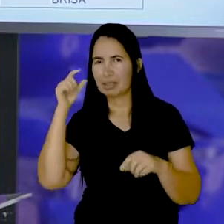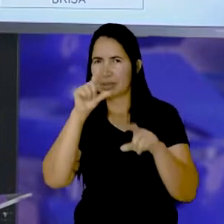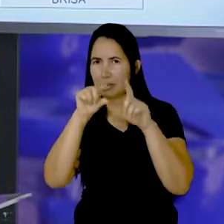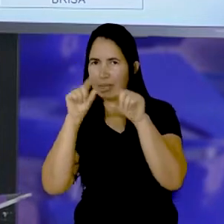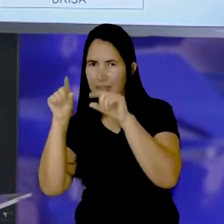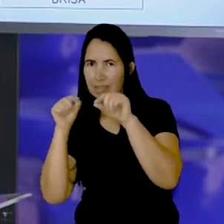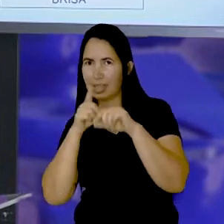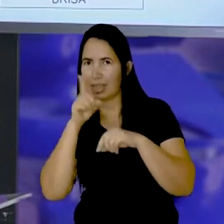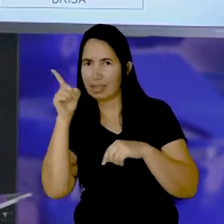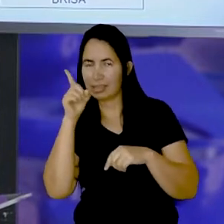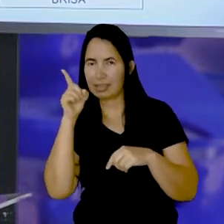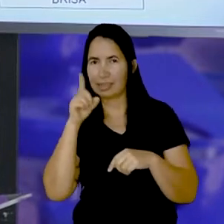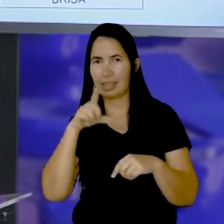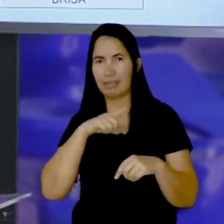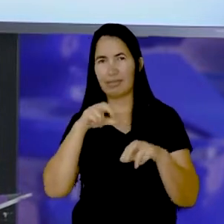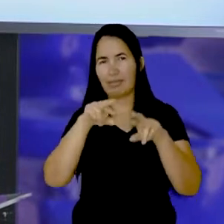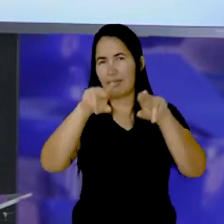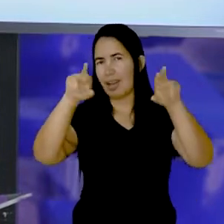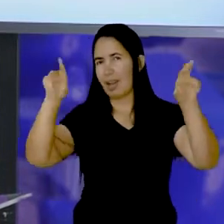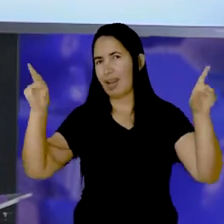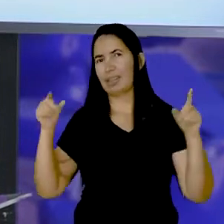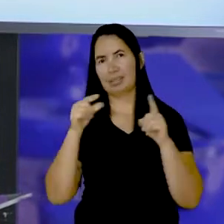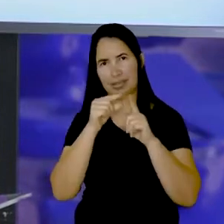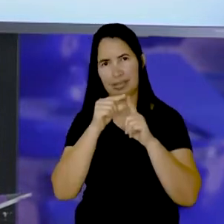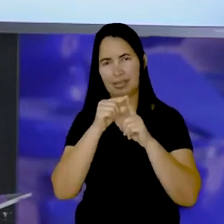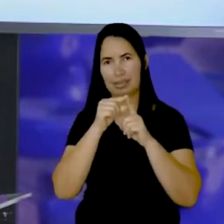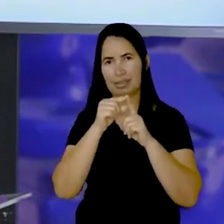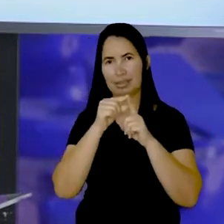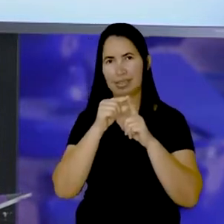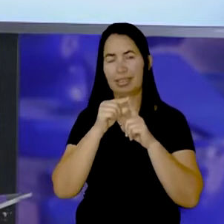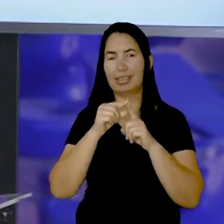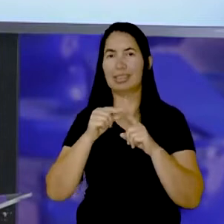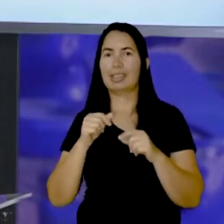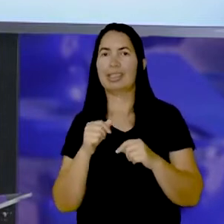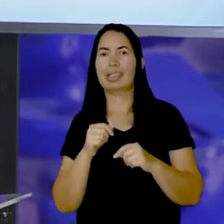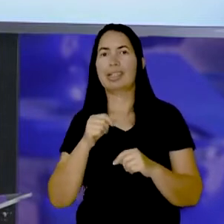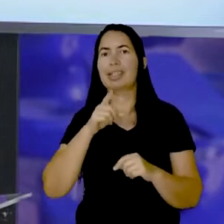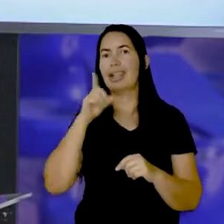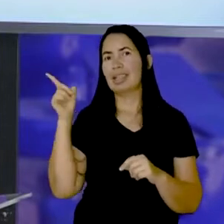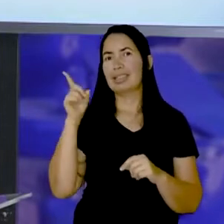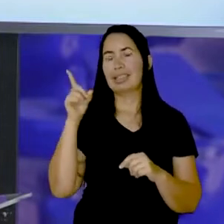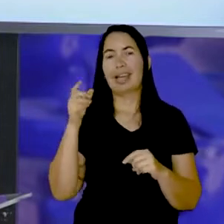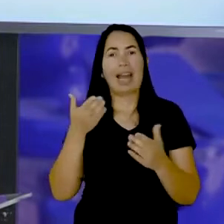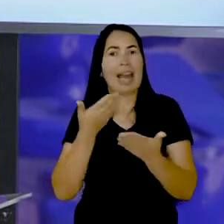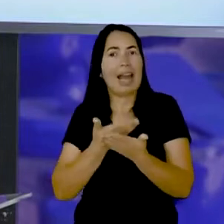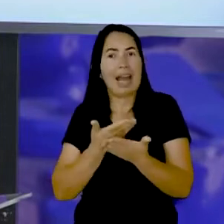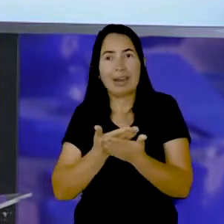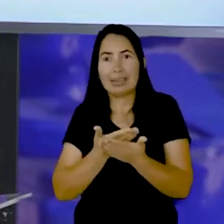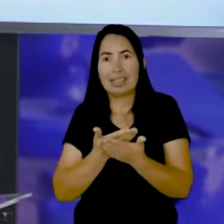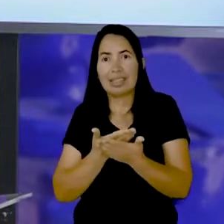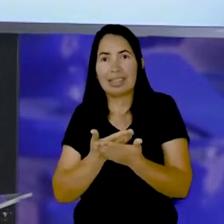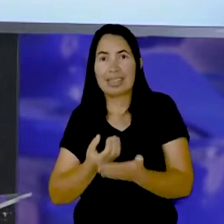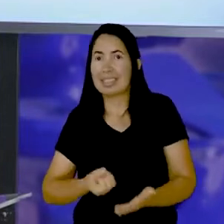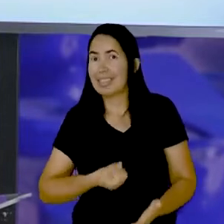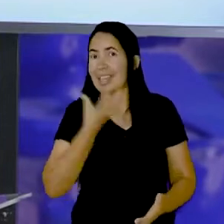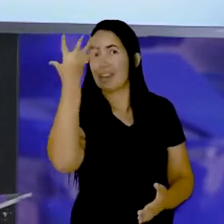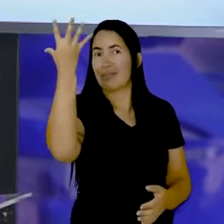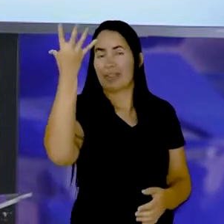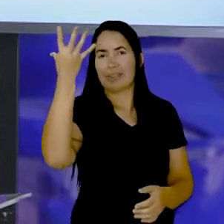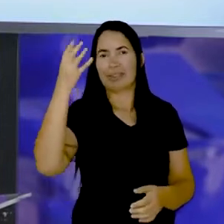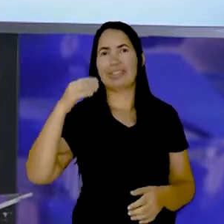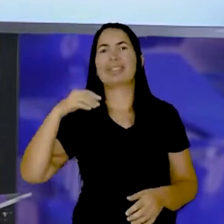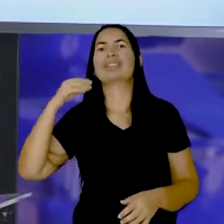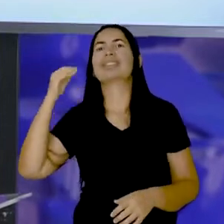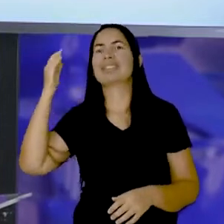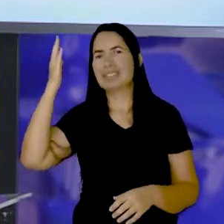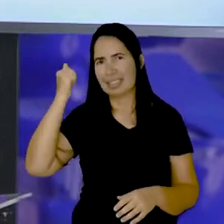existem muitas palavras Então Essa foi a nossa aula incrível Eu tinha certeza que